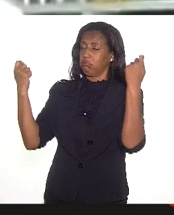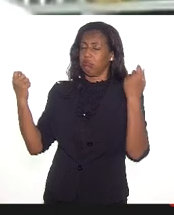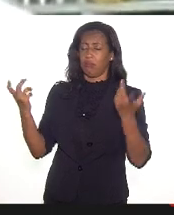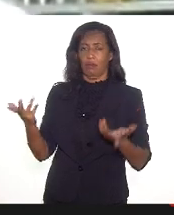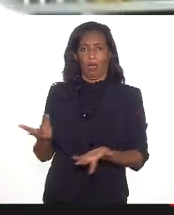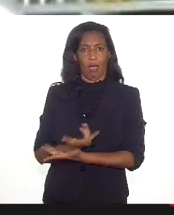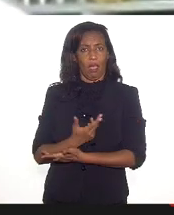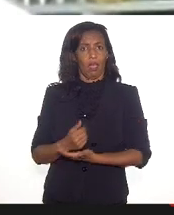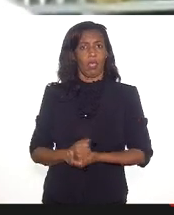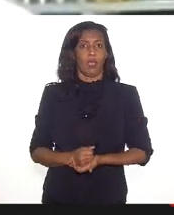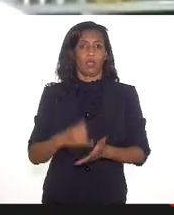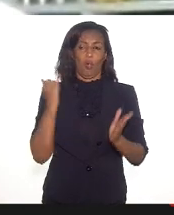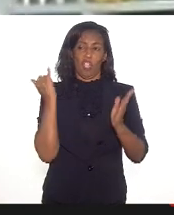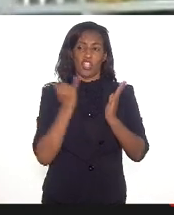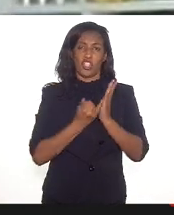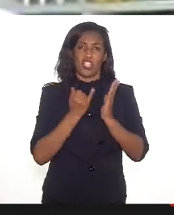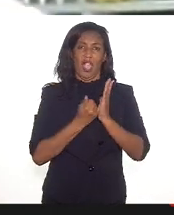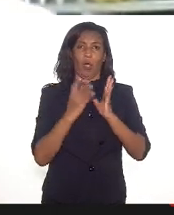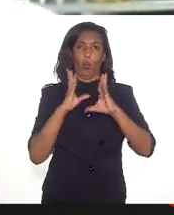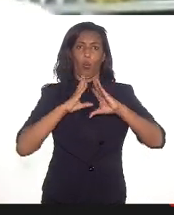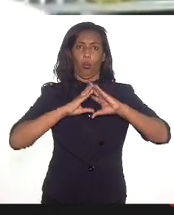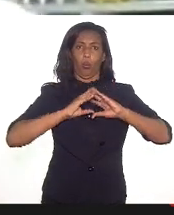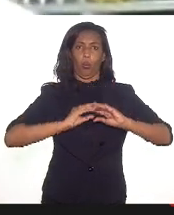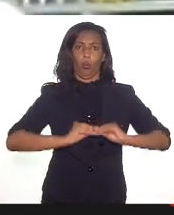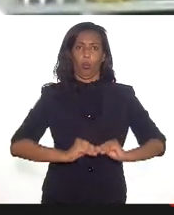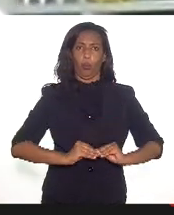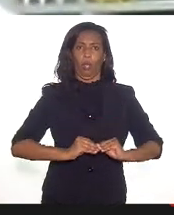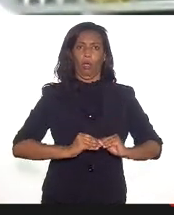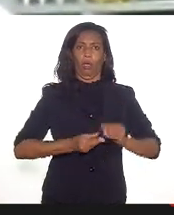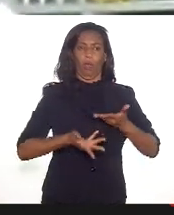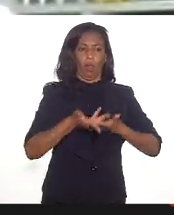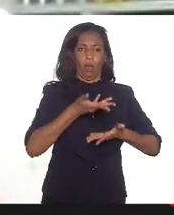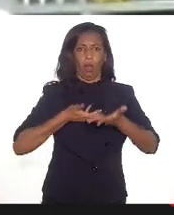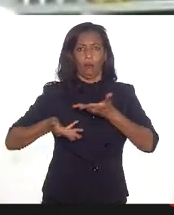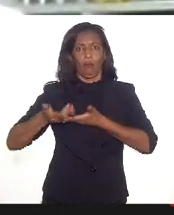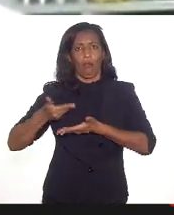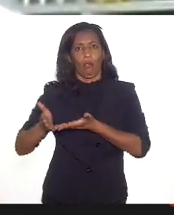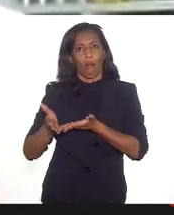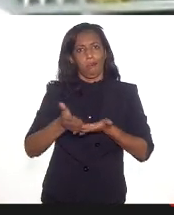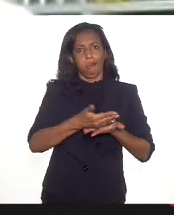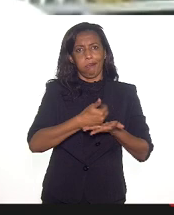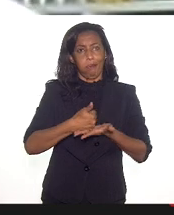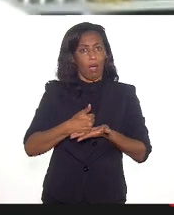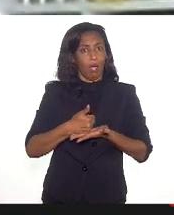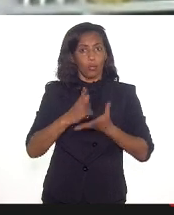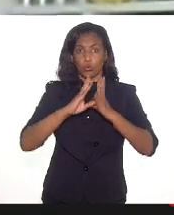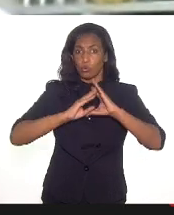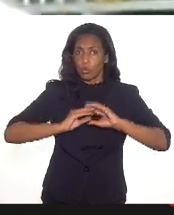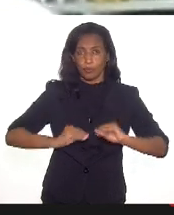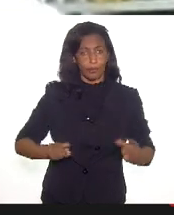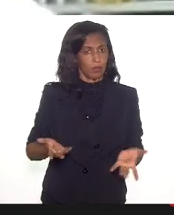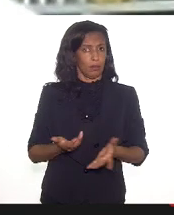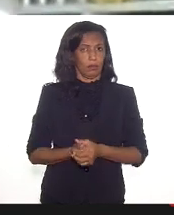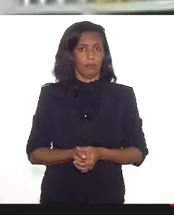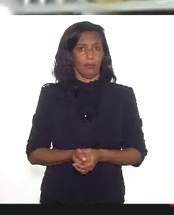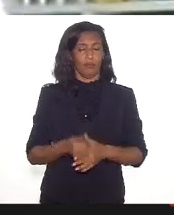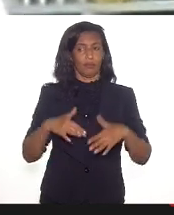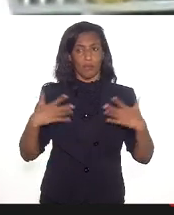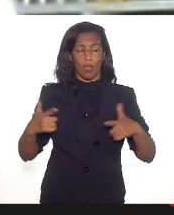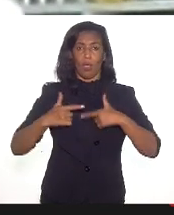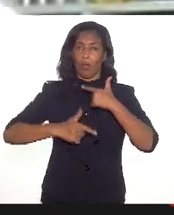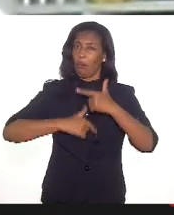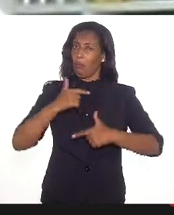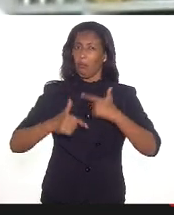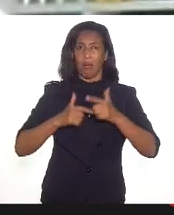Então, os editais desapareceram, os financiamentos desapareceram. Então, há uma luta muito grande. A gente tem representantes aqui,